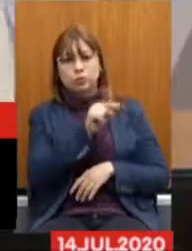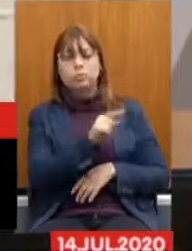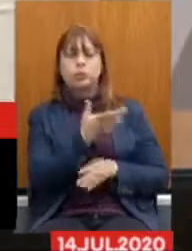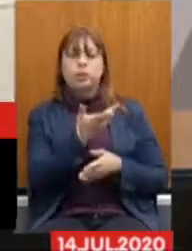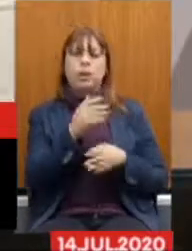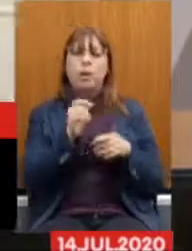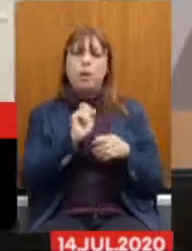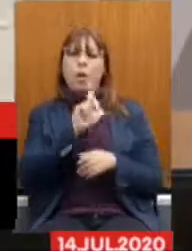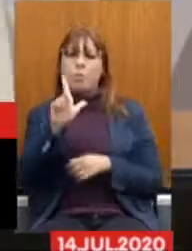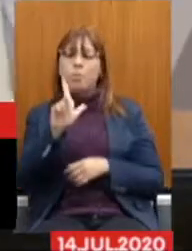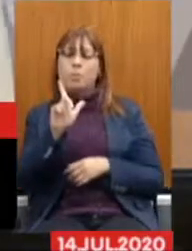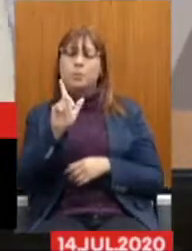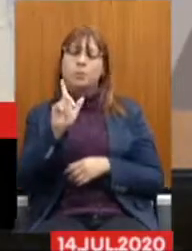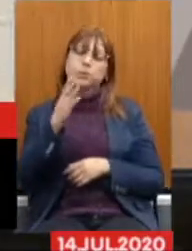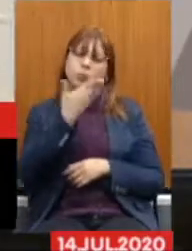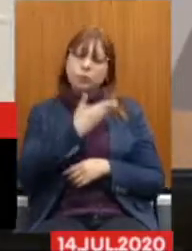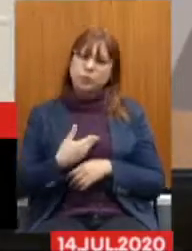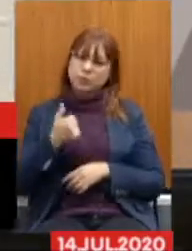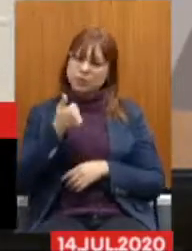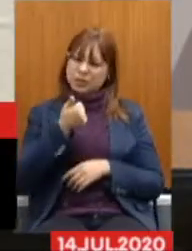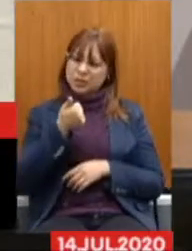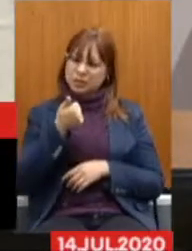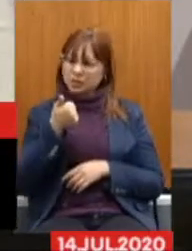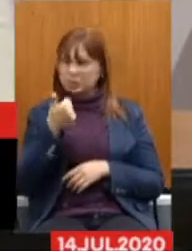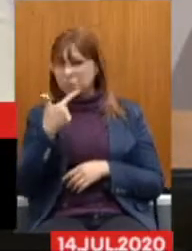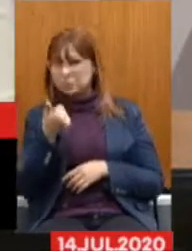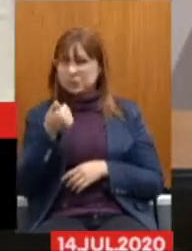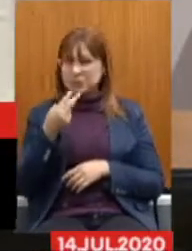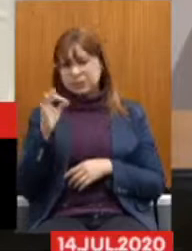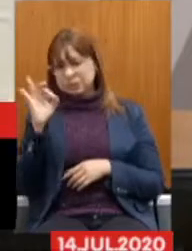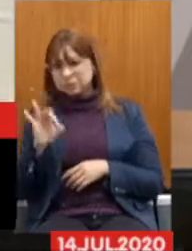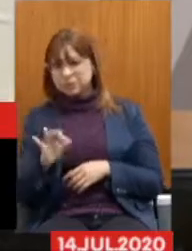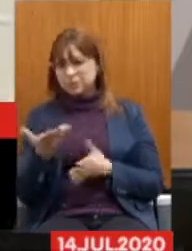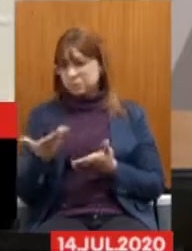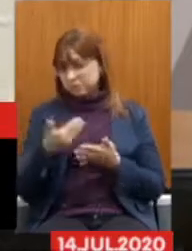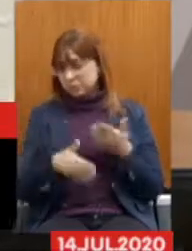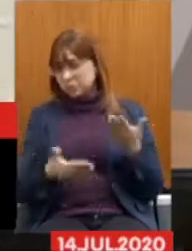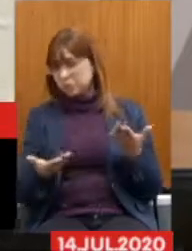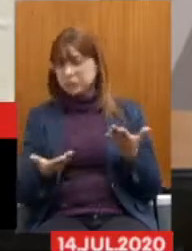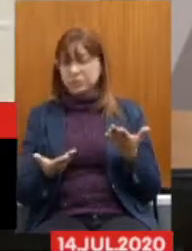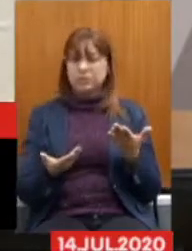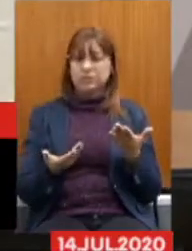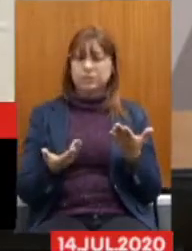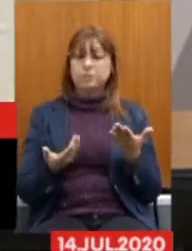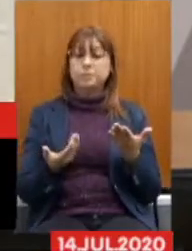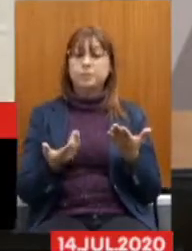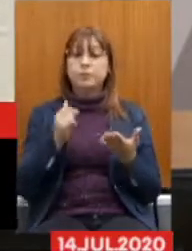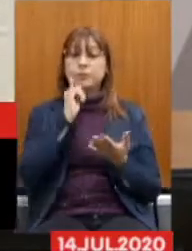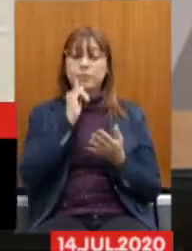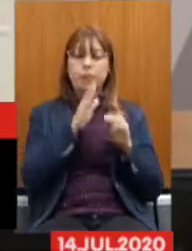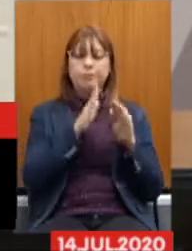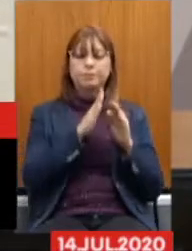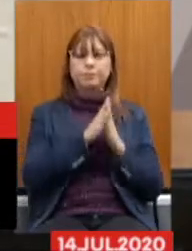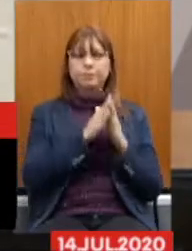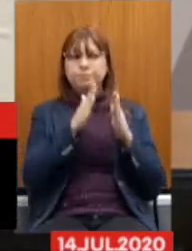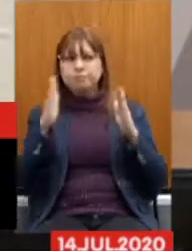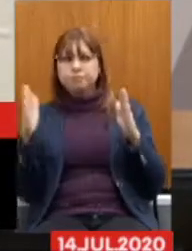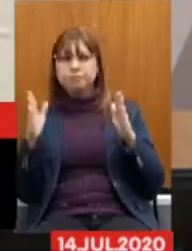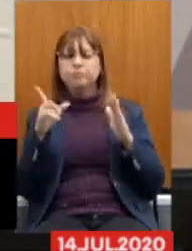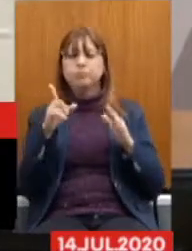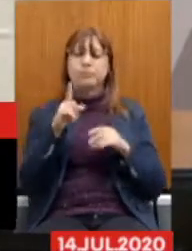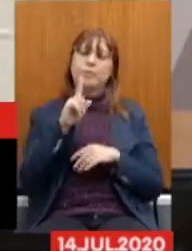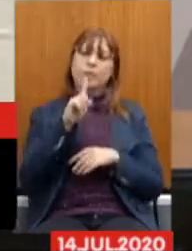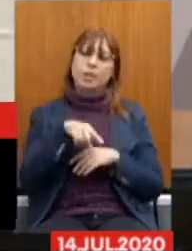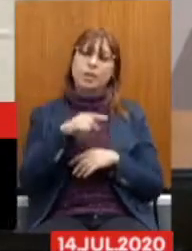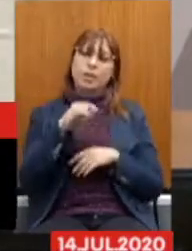Do governo E eu ainda Faço Uma nova sugestão Durante o prazo Da divigência Do decreto De calamidade